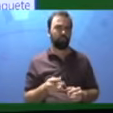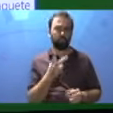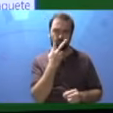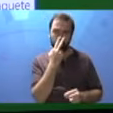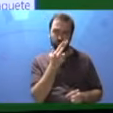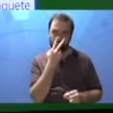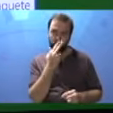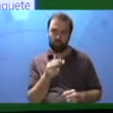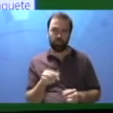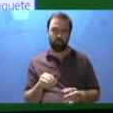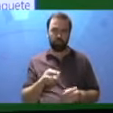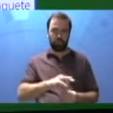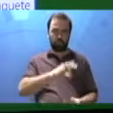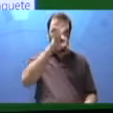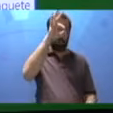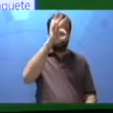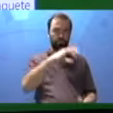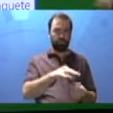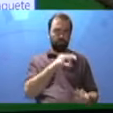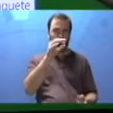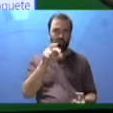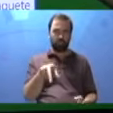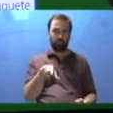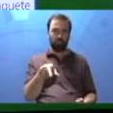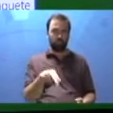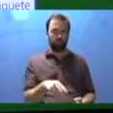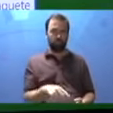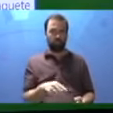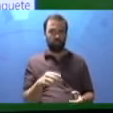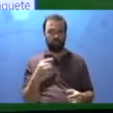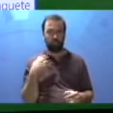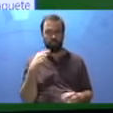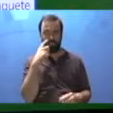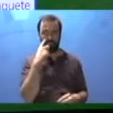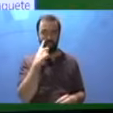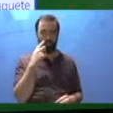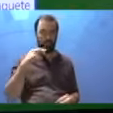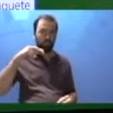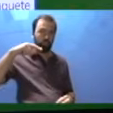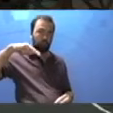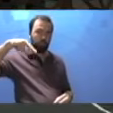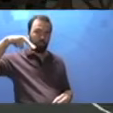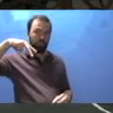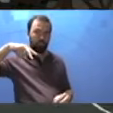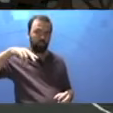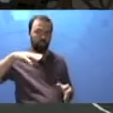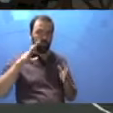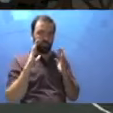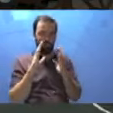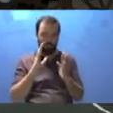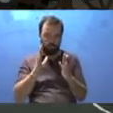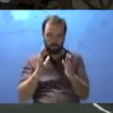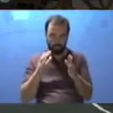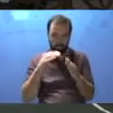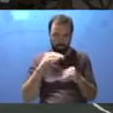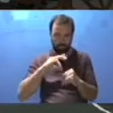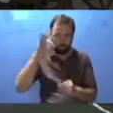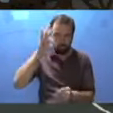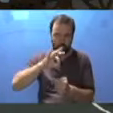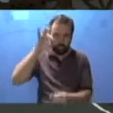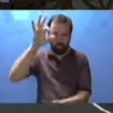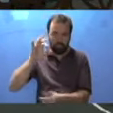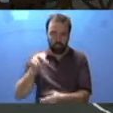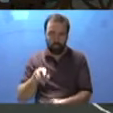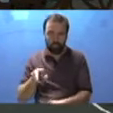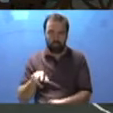parecem ter a mesma altura e a base fica plana. Com essa visão oblíqua, você olha aqui, parece que está tudo da mesma